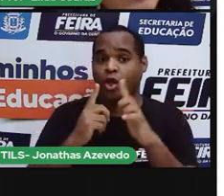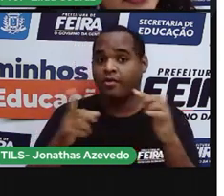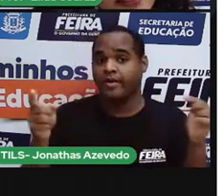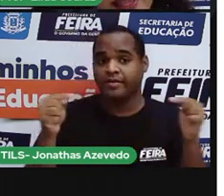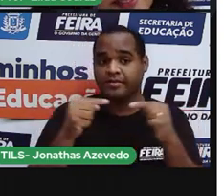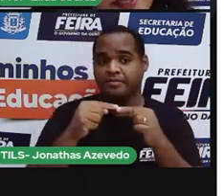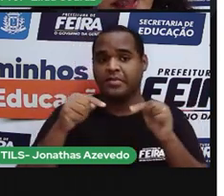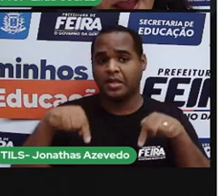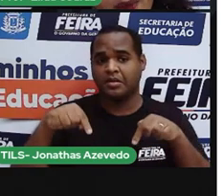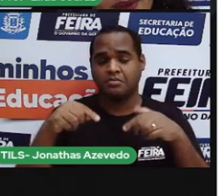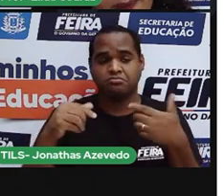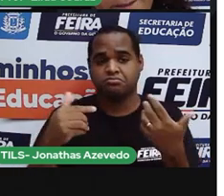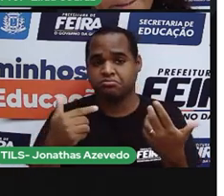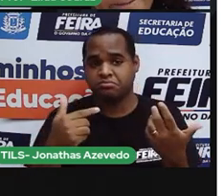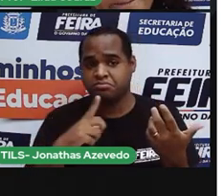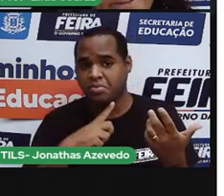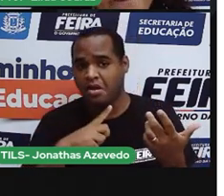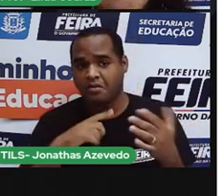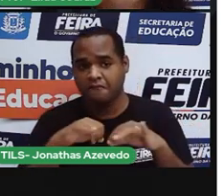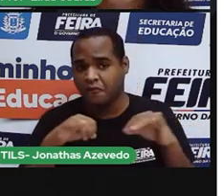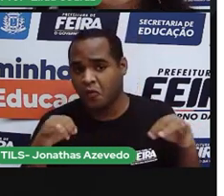foram citadas na aula?